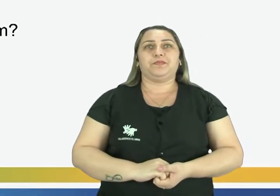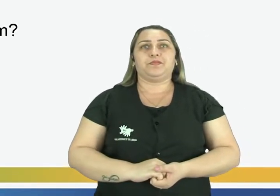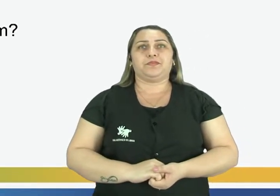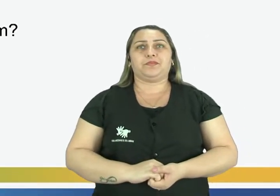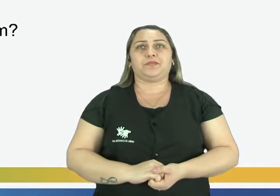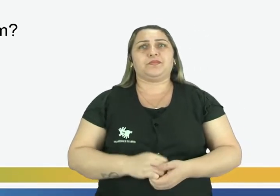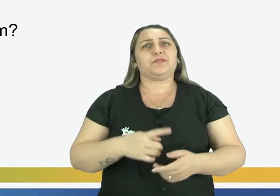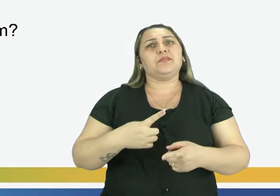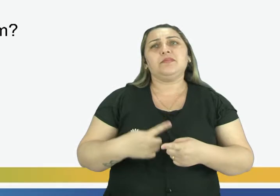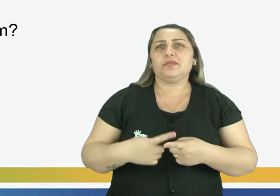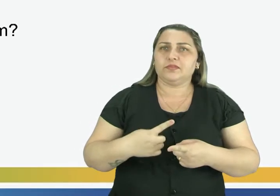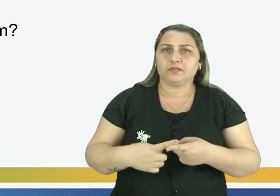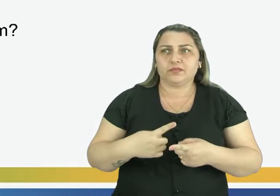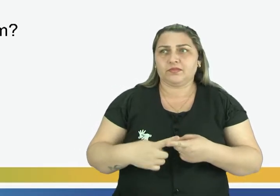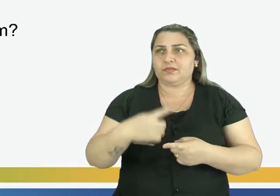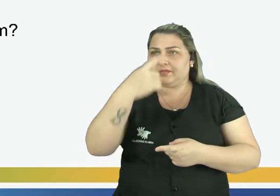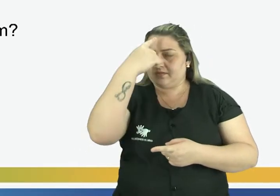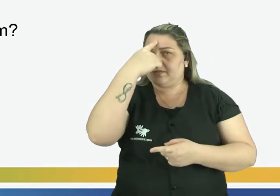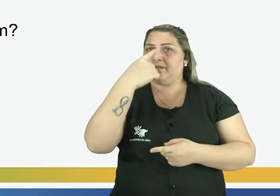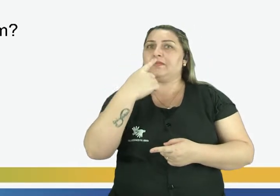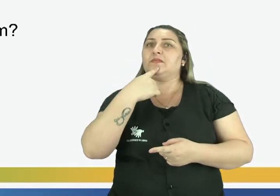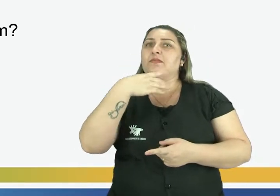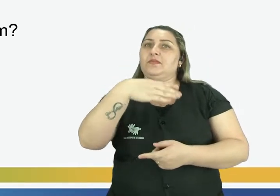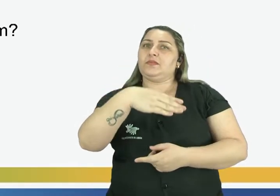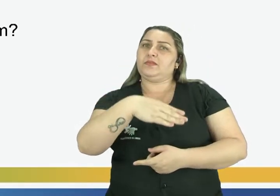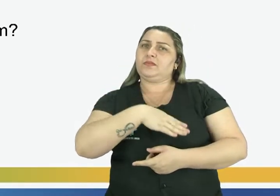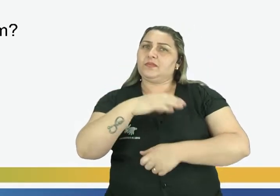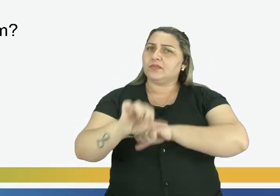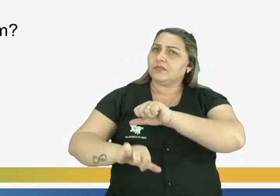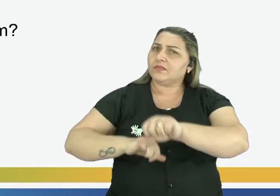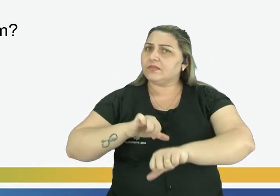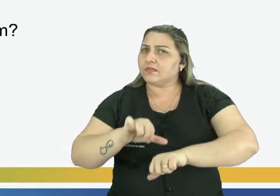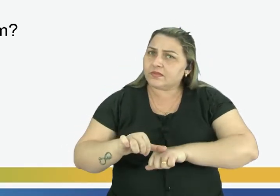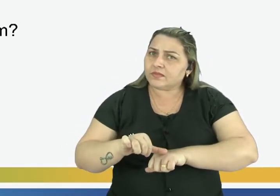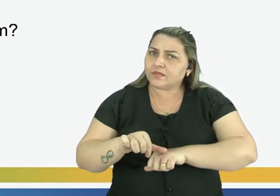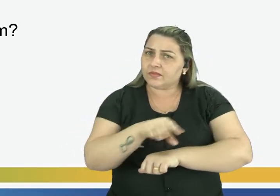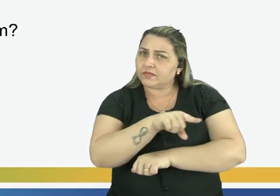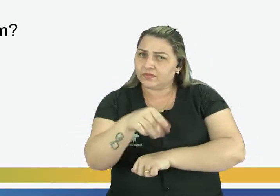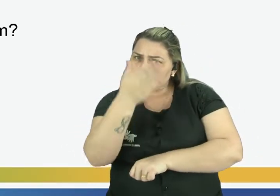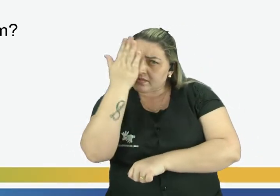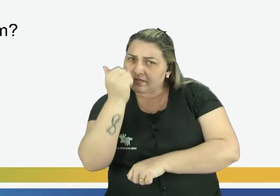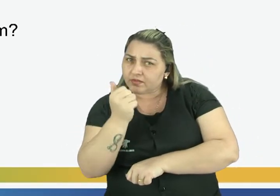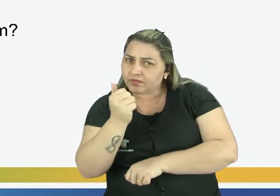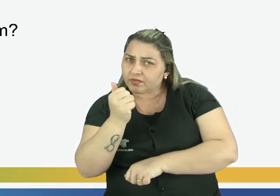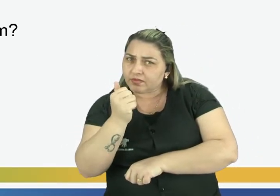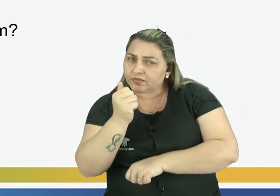Por que as imagens das cidades se alteram? Vocês sabem?